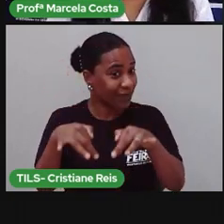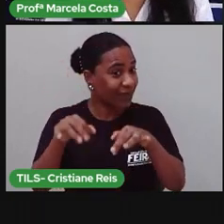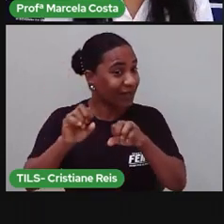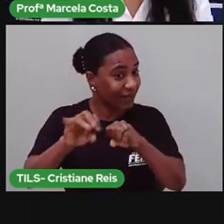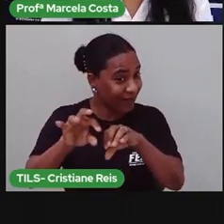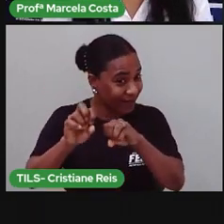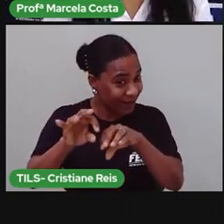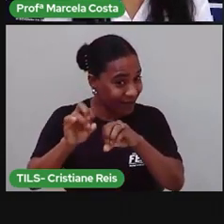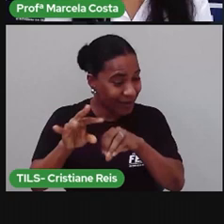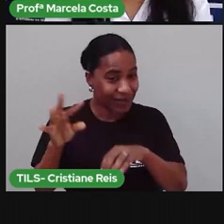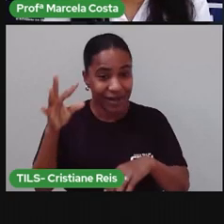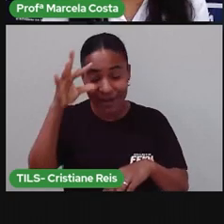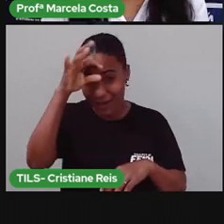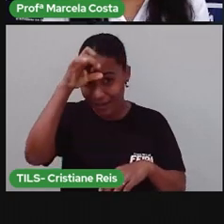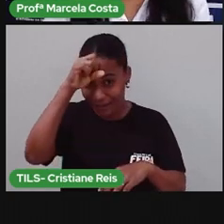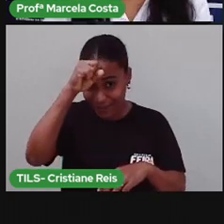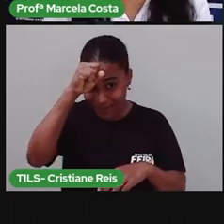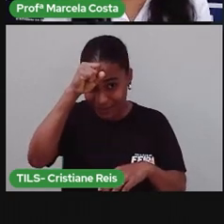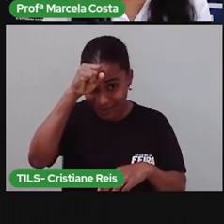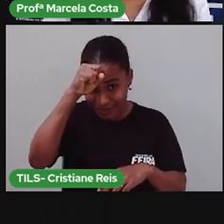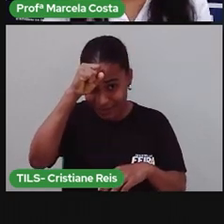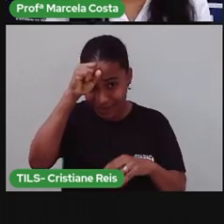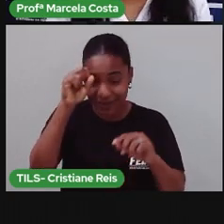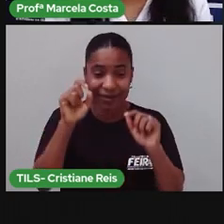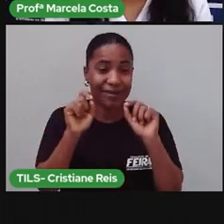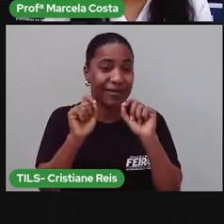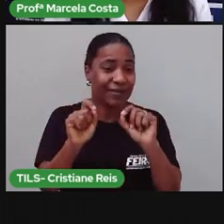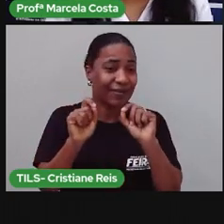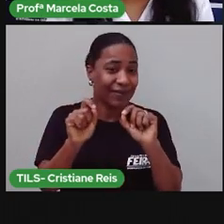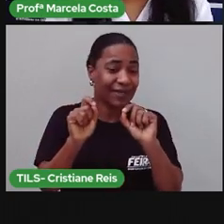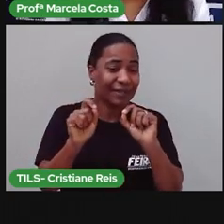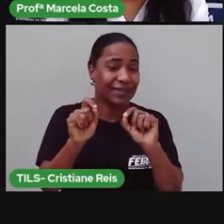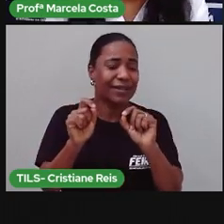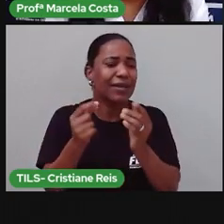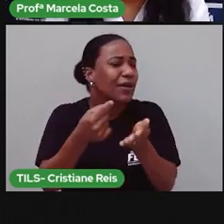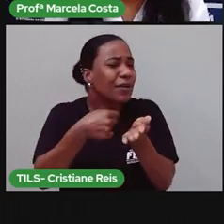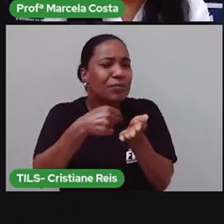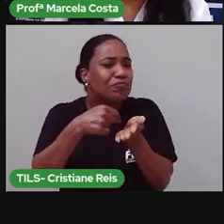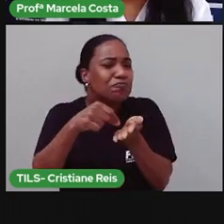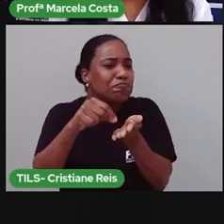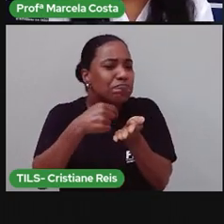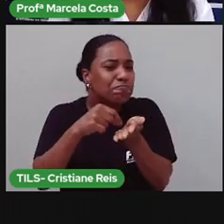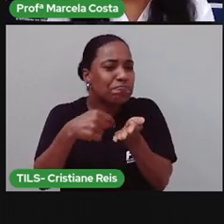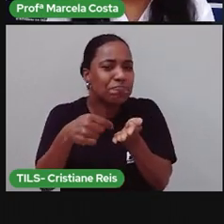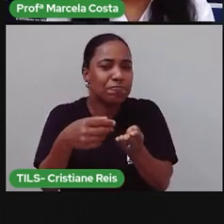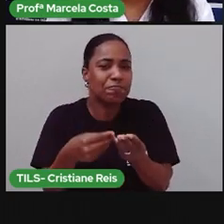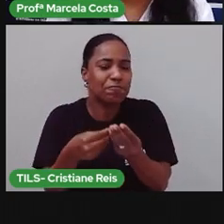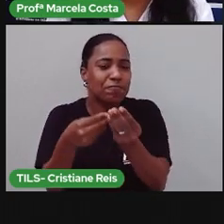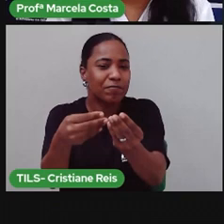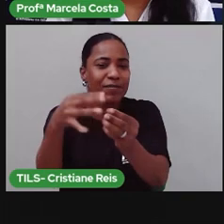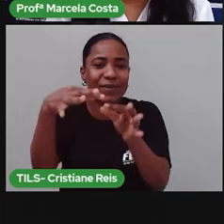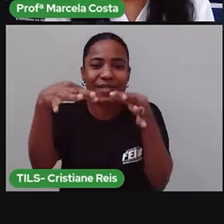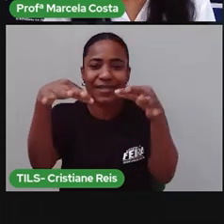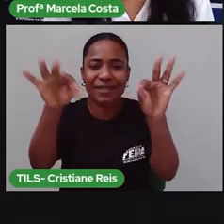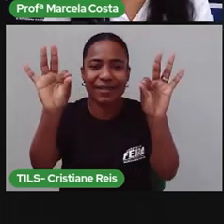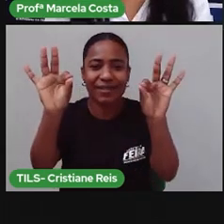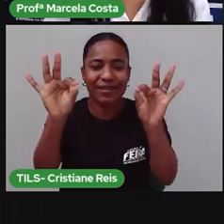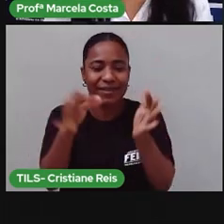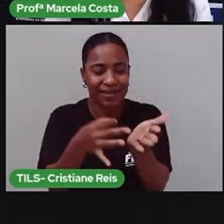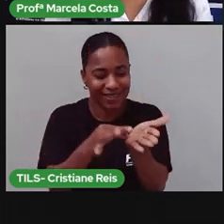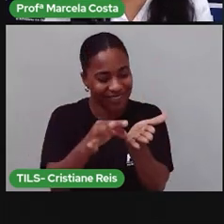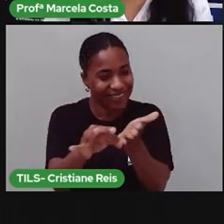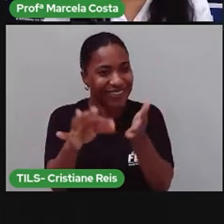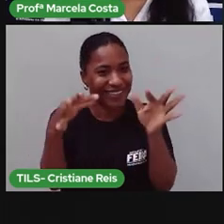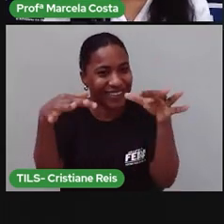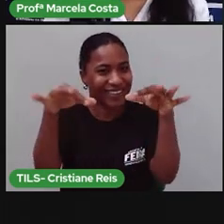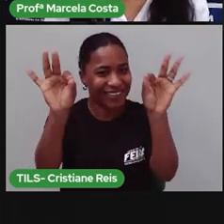a função social do bilhete, né? Do gênero textual bilhete. Você